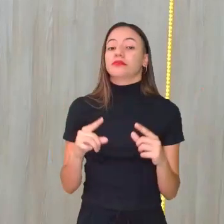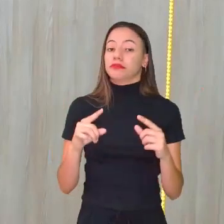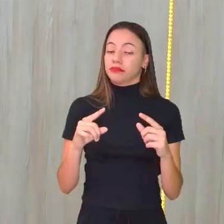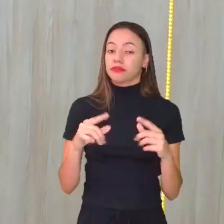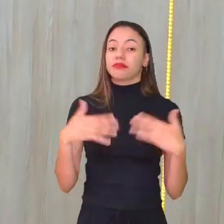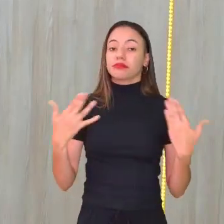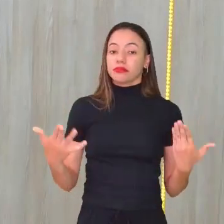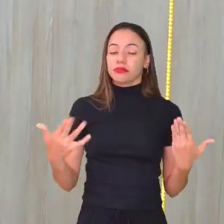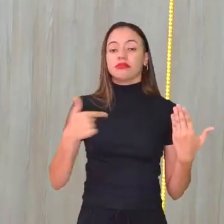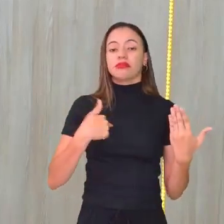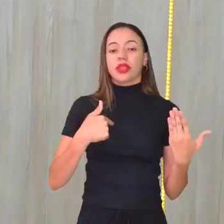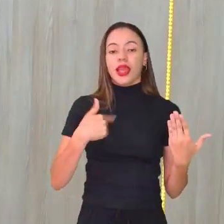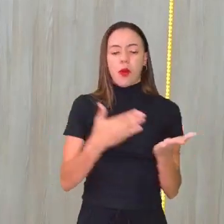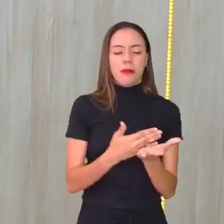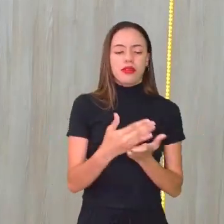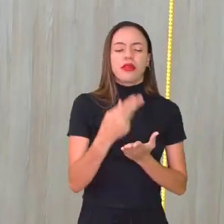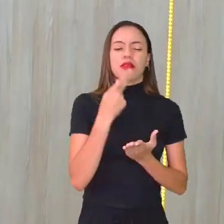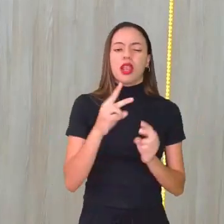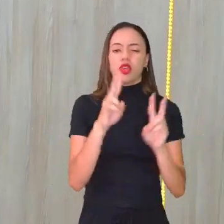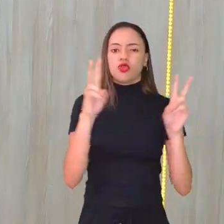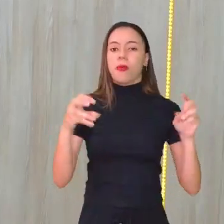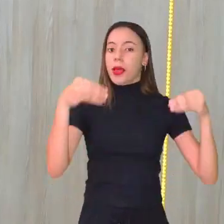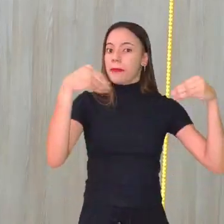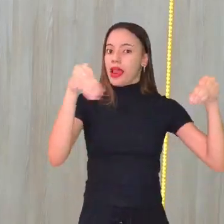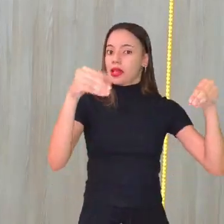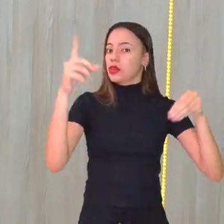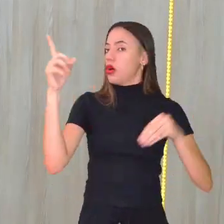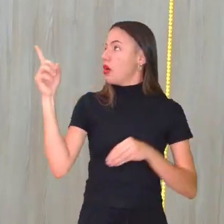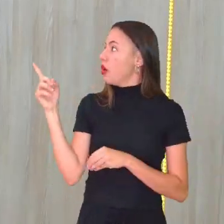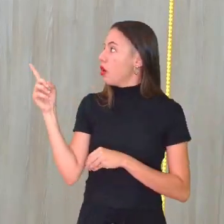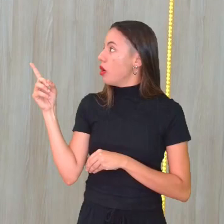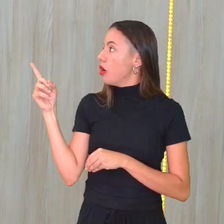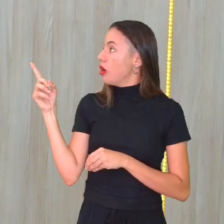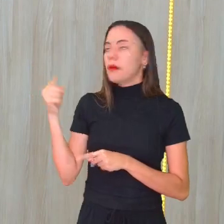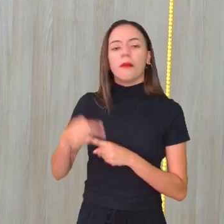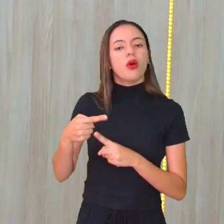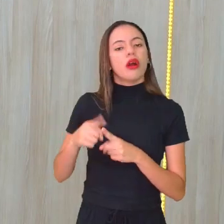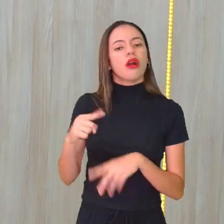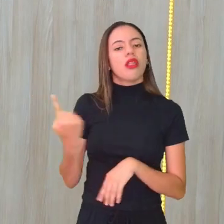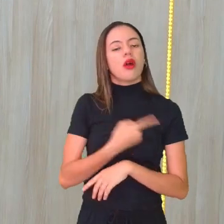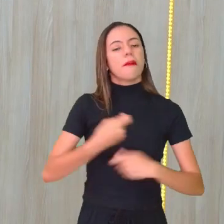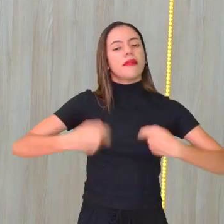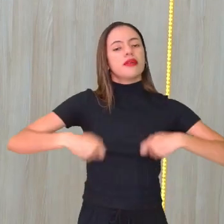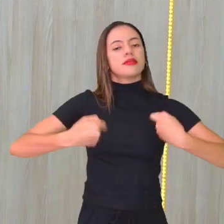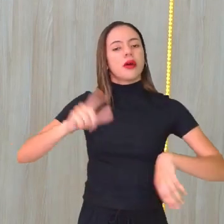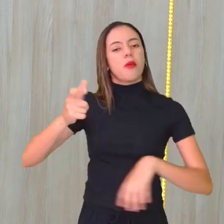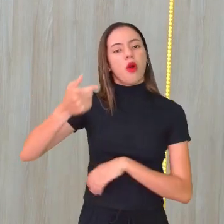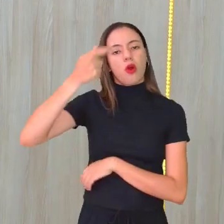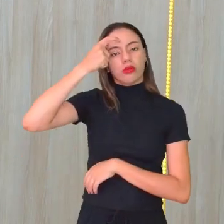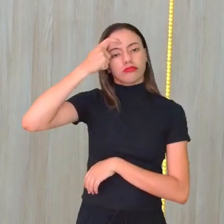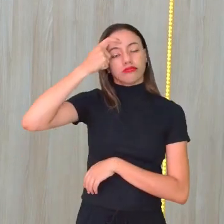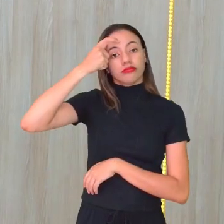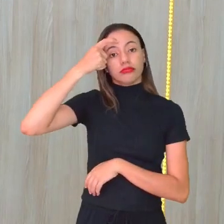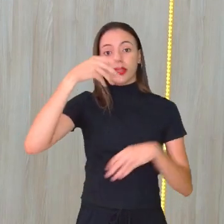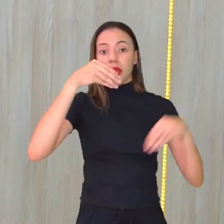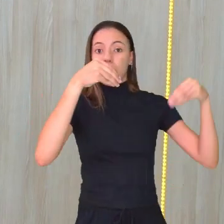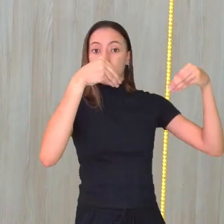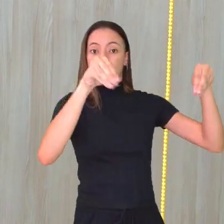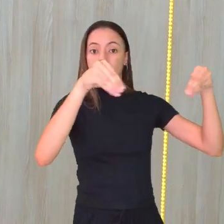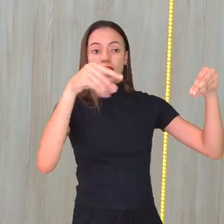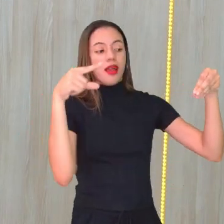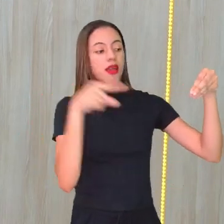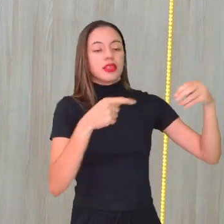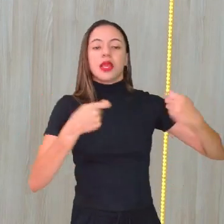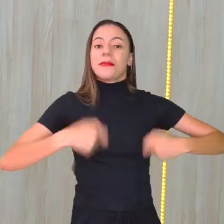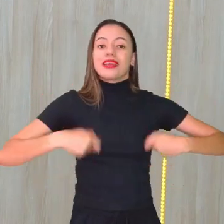essa fala sobre o plástico mostrando esse vídeo para que a gente possa tomar consciência que o plástico, ele precisa